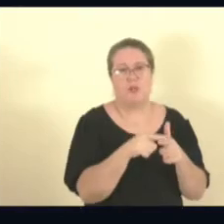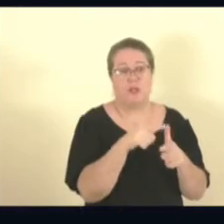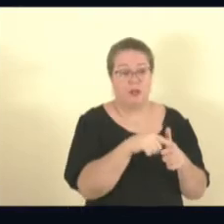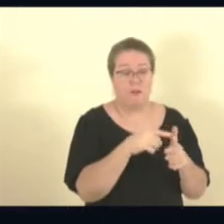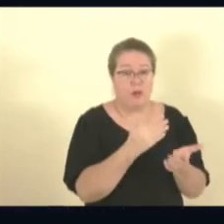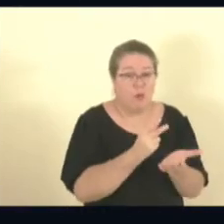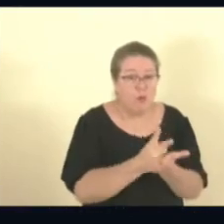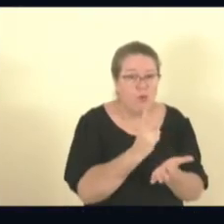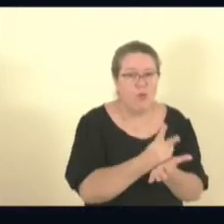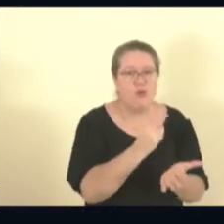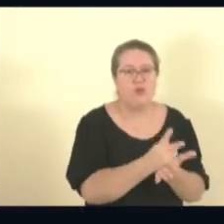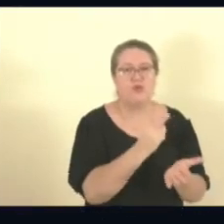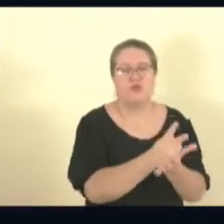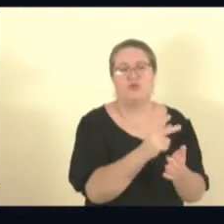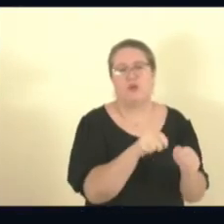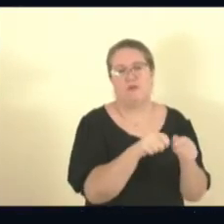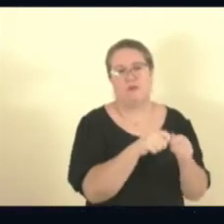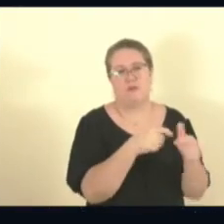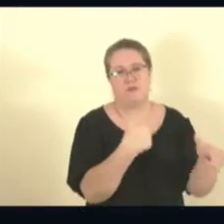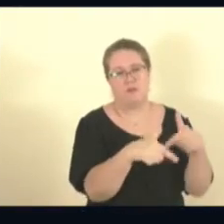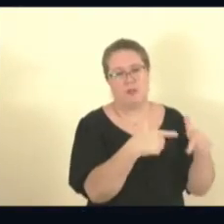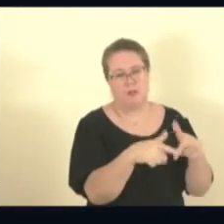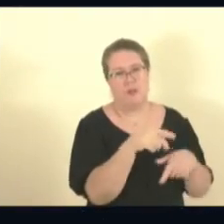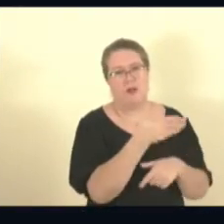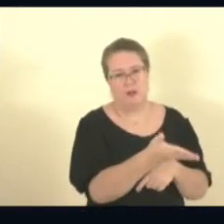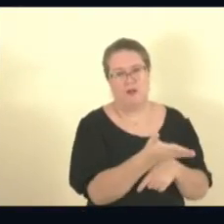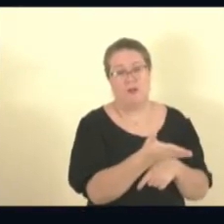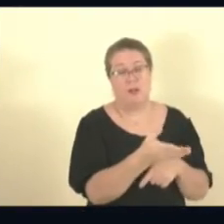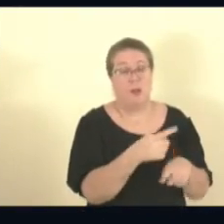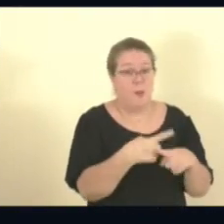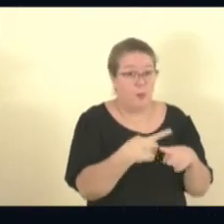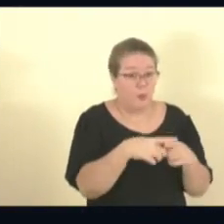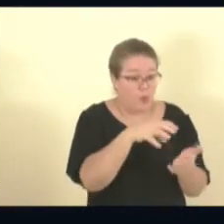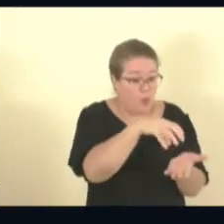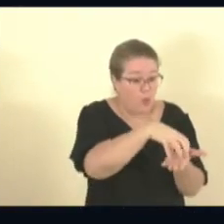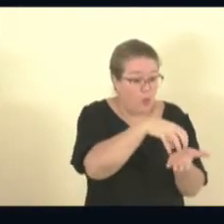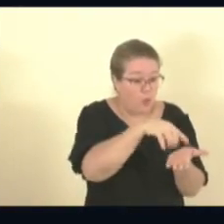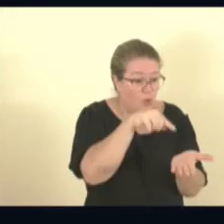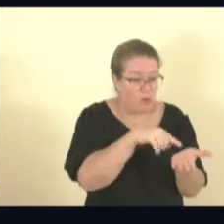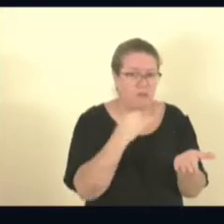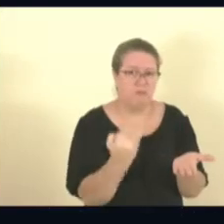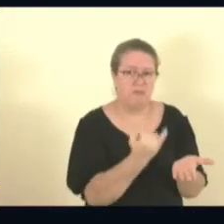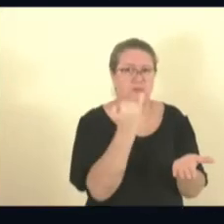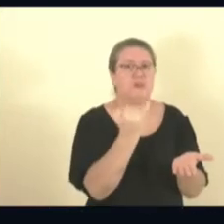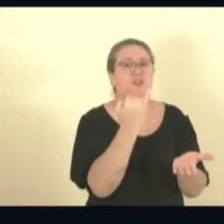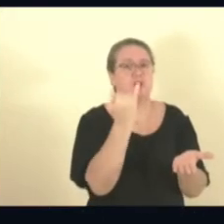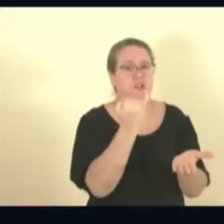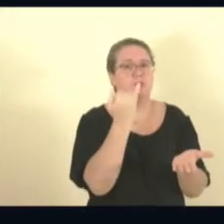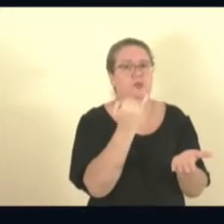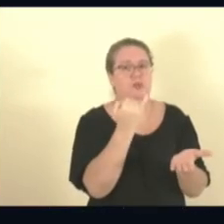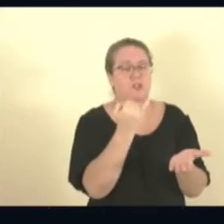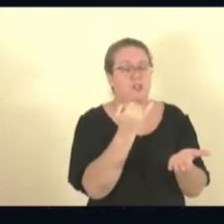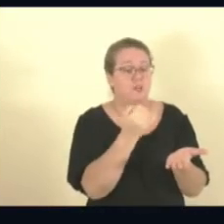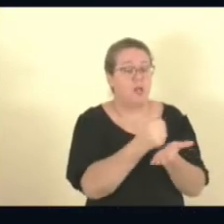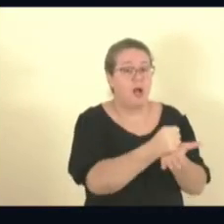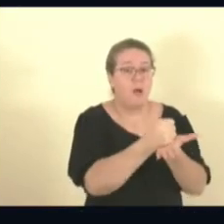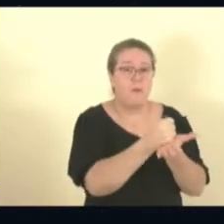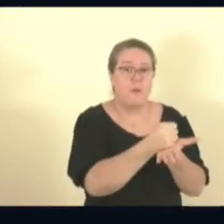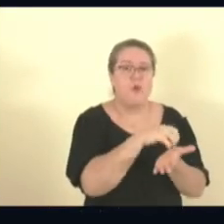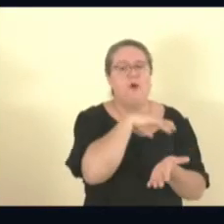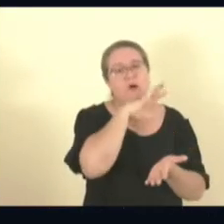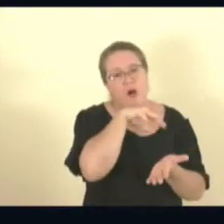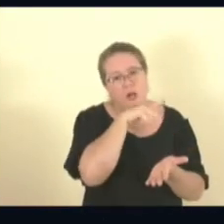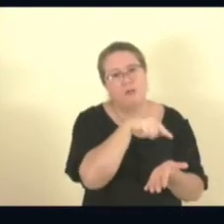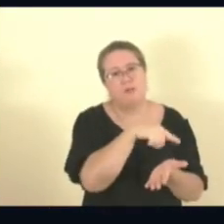funcionando. um abrigo que é tocado com contribuições das pessoas e, por isso,